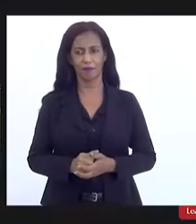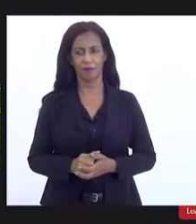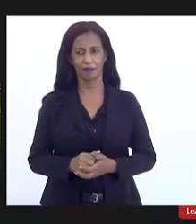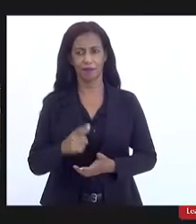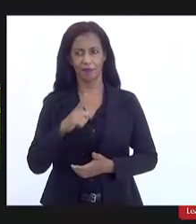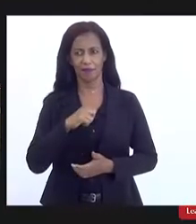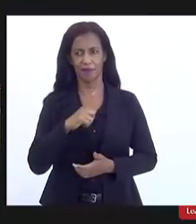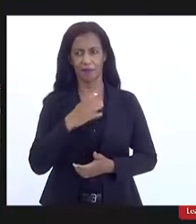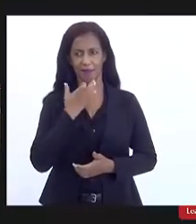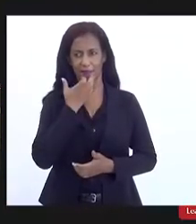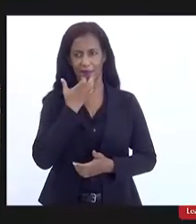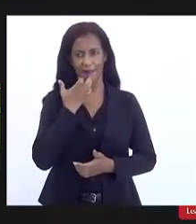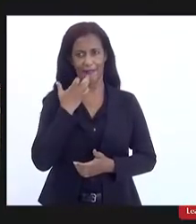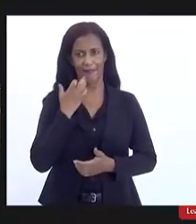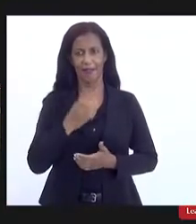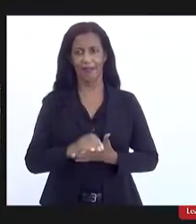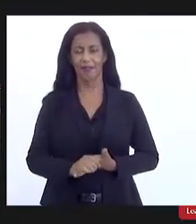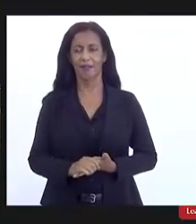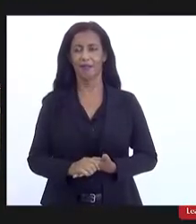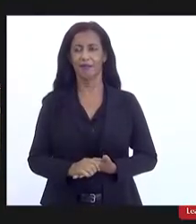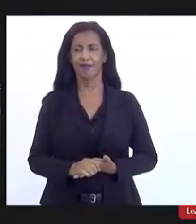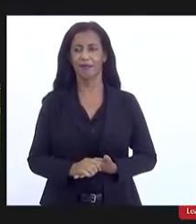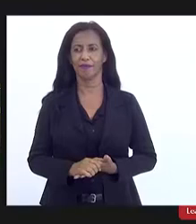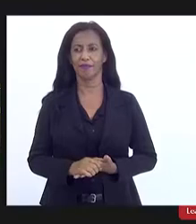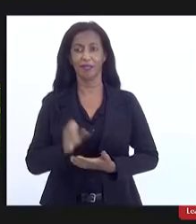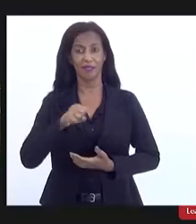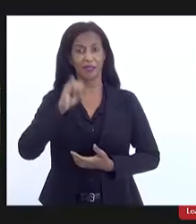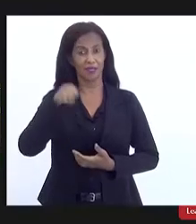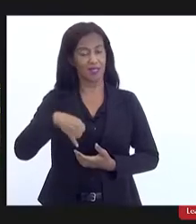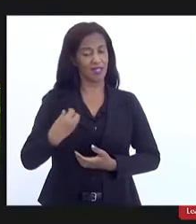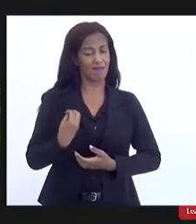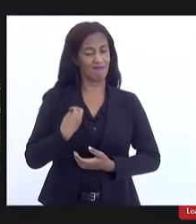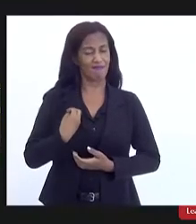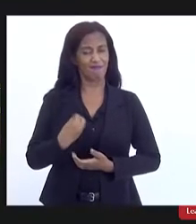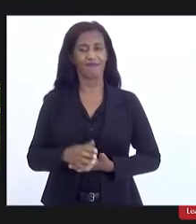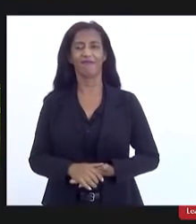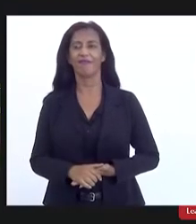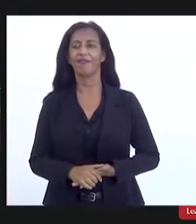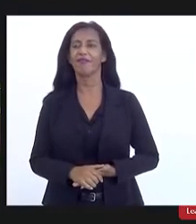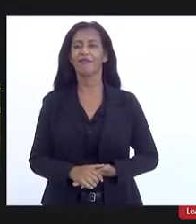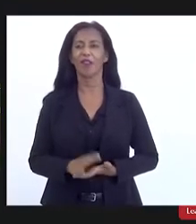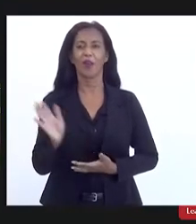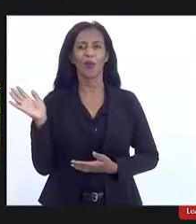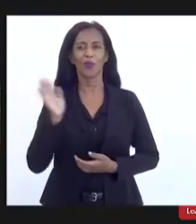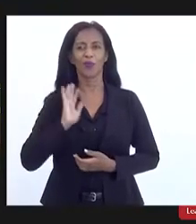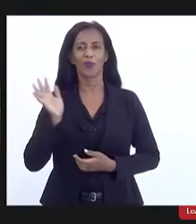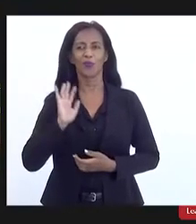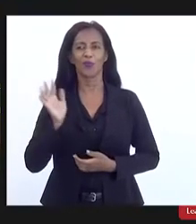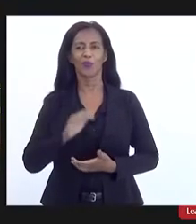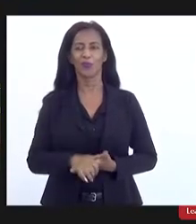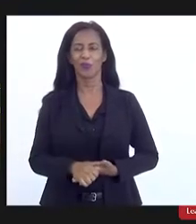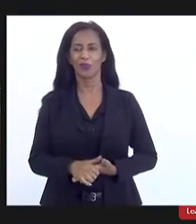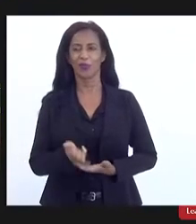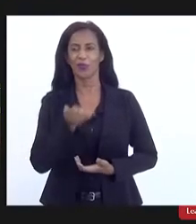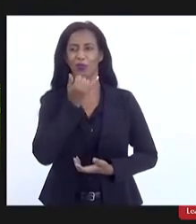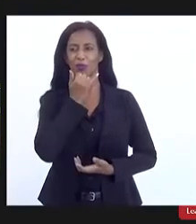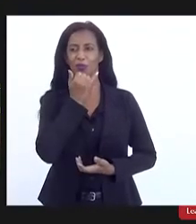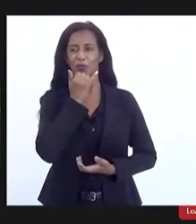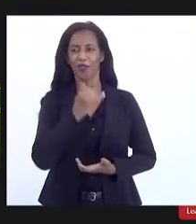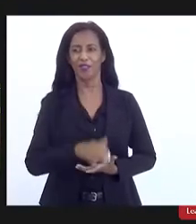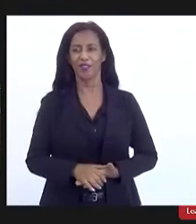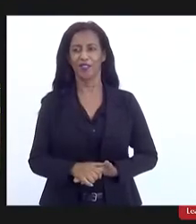obrigada Thais pela sua presença Olá nossa a luz está horrível gente desculpa